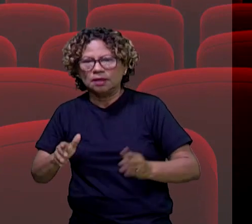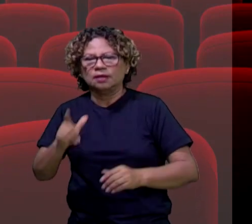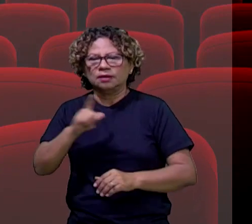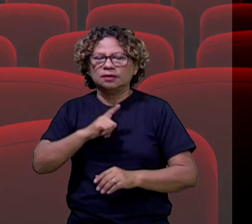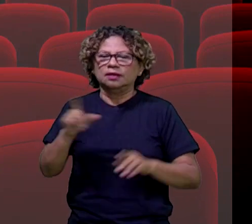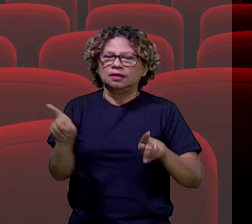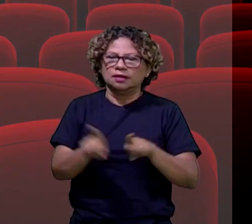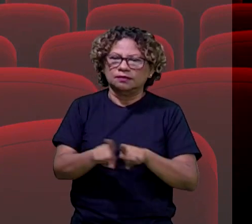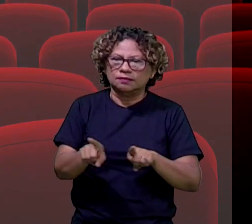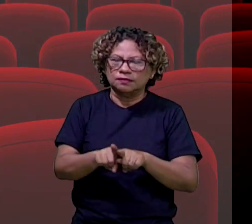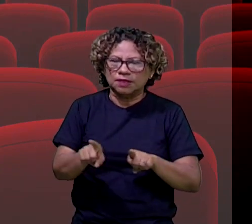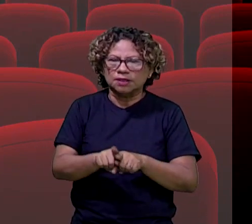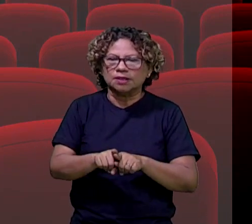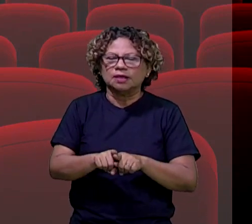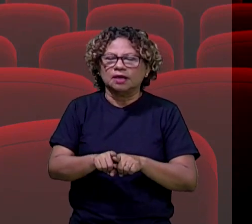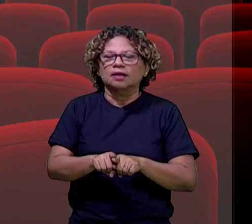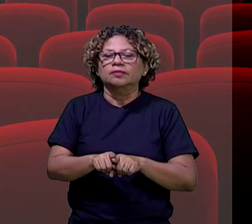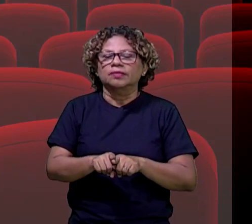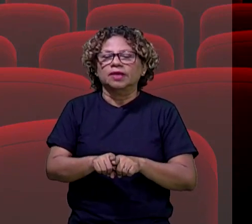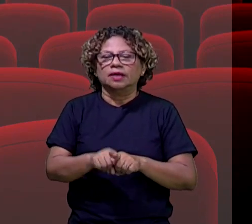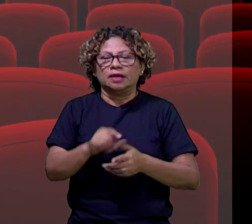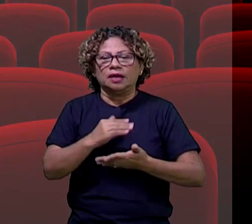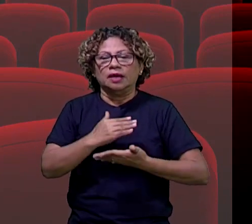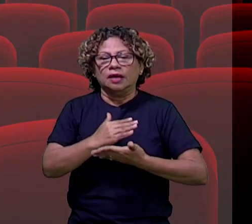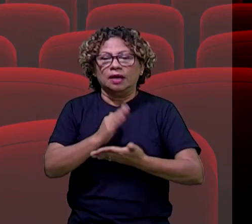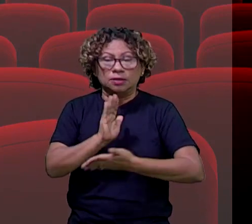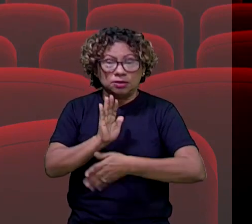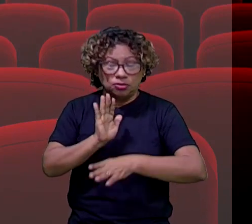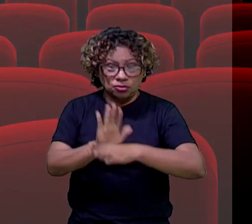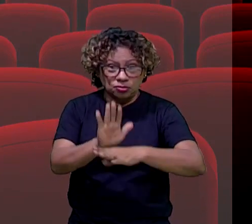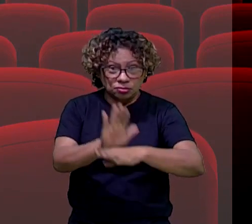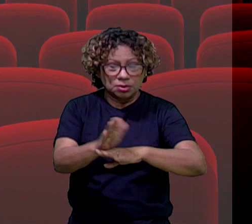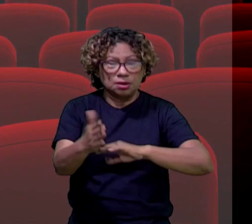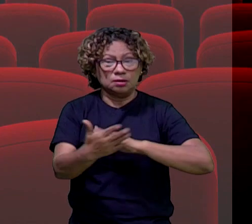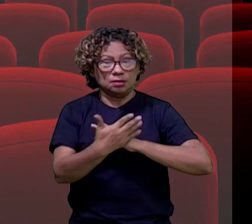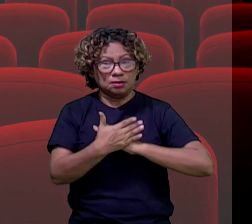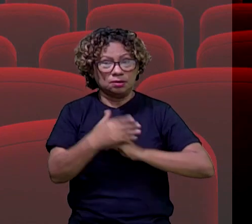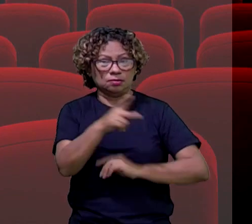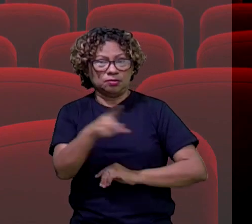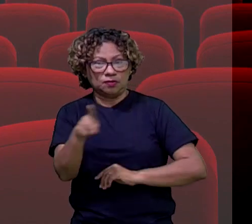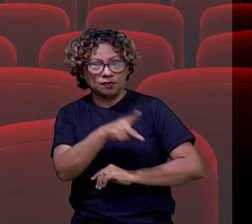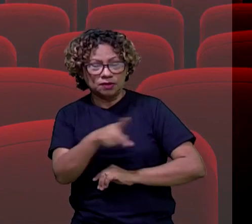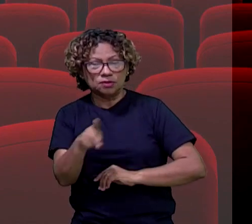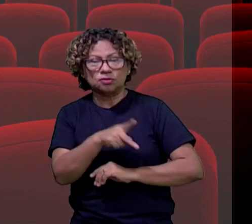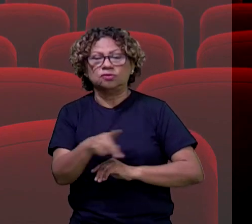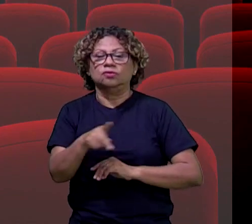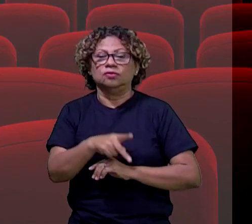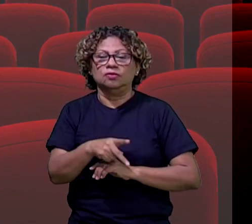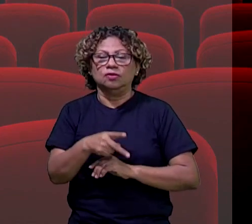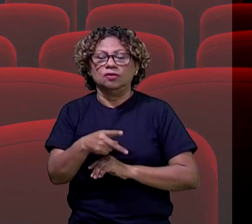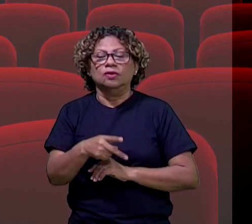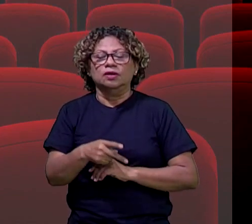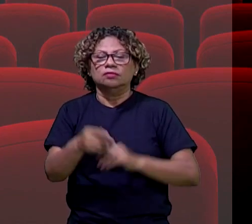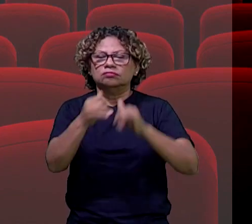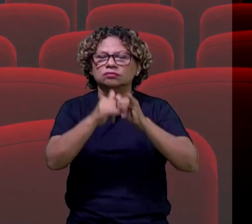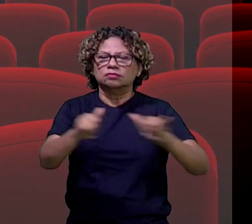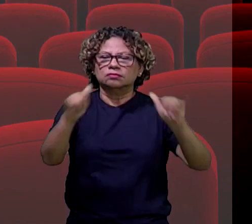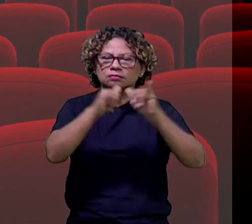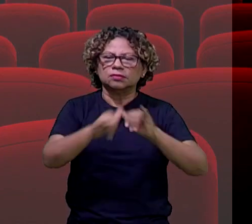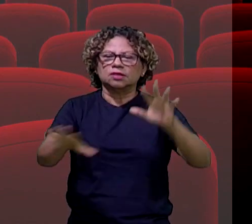a participação dos nossos professores, não que eu agradeço muito de coração por terem participado desse momento,